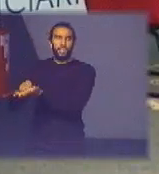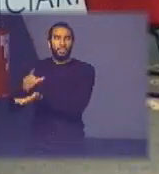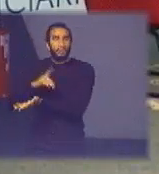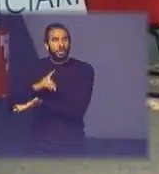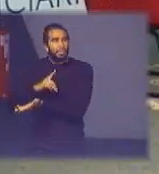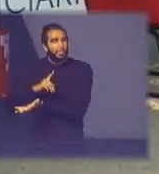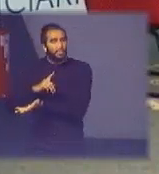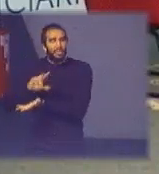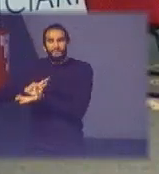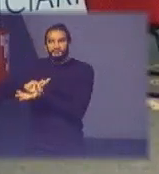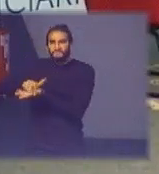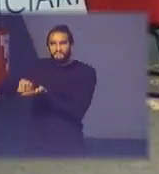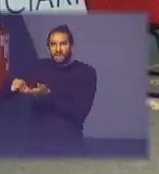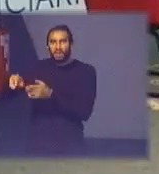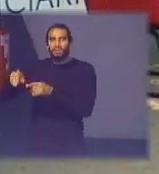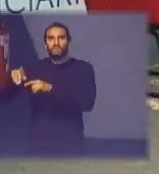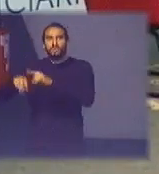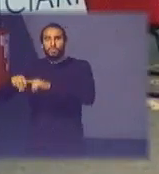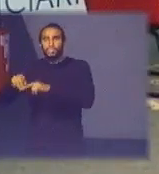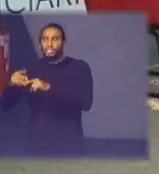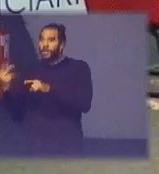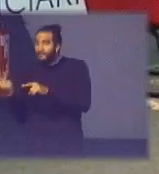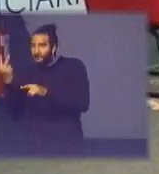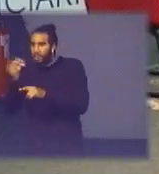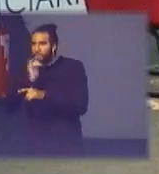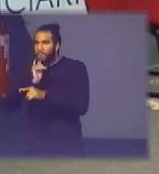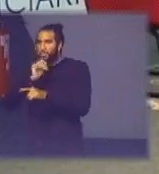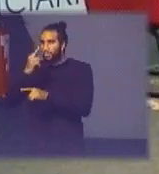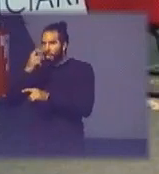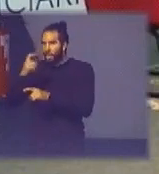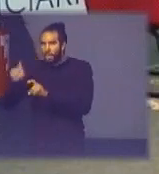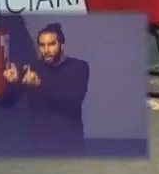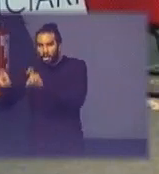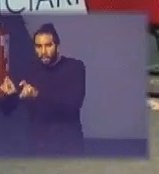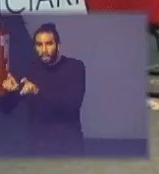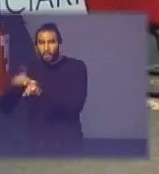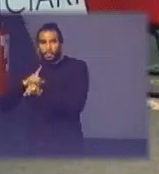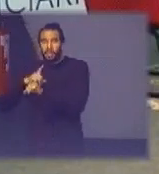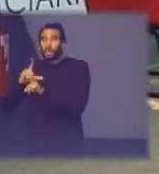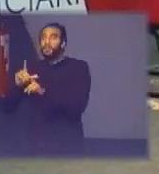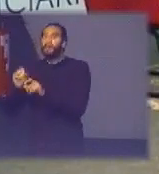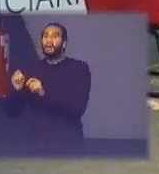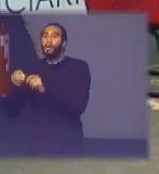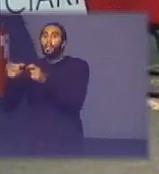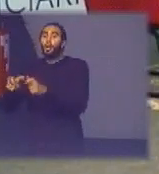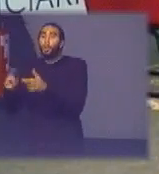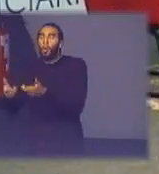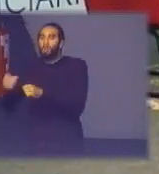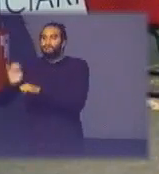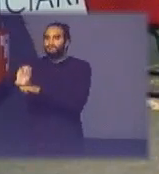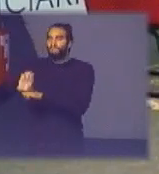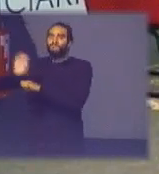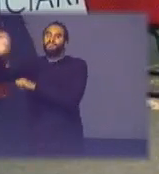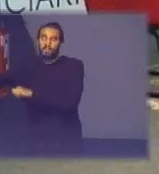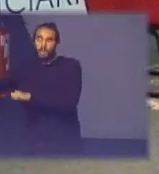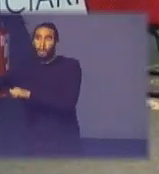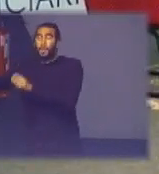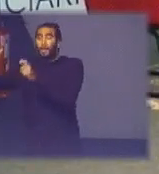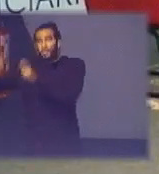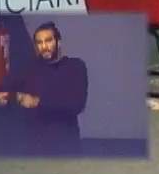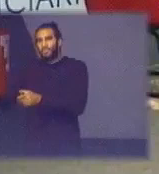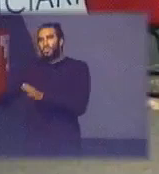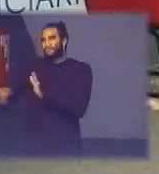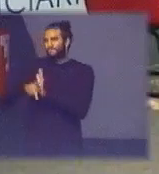elemento de valor que a gente tem no resíduo eletroeletrônico está saindo do país está sendo exportado poderia estar sendo processado no país